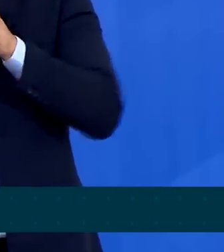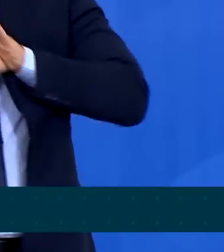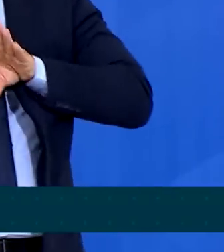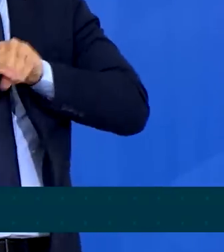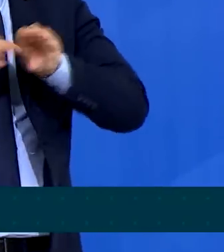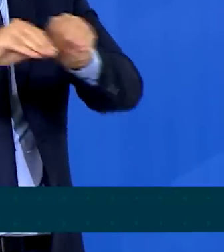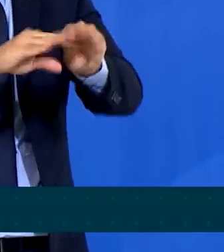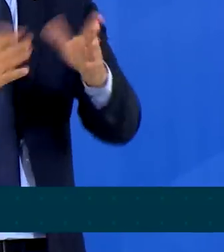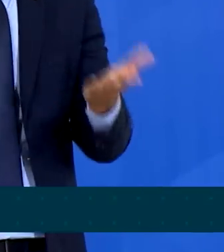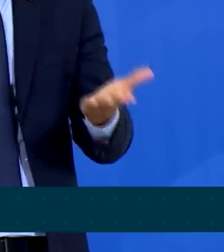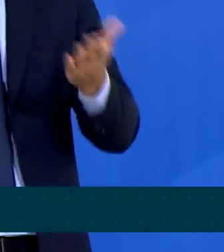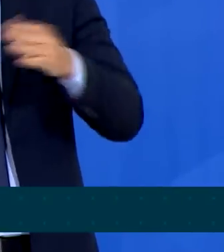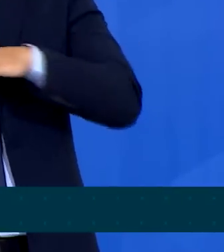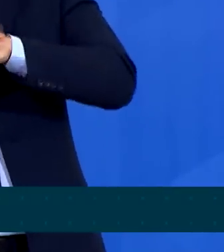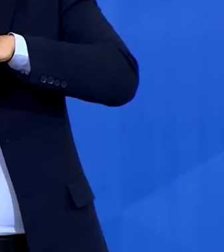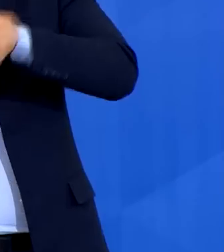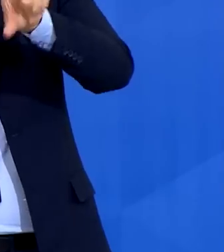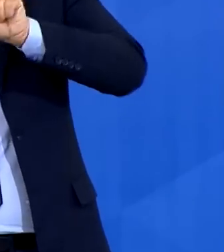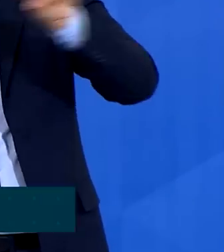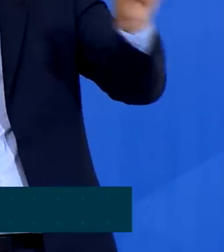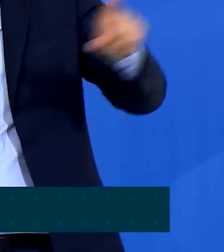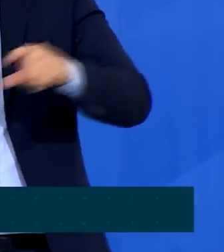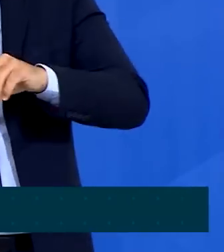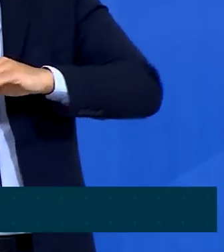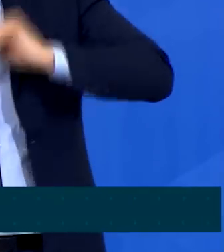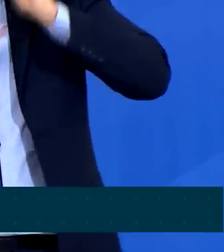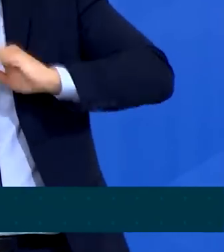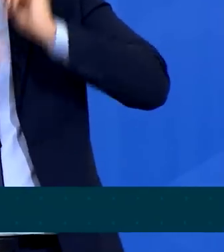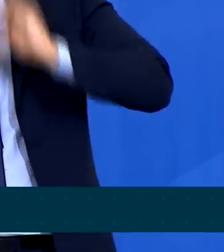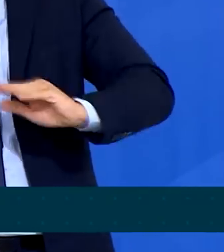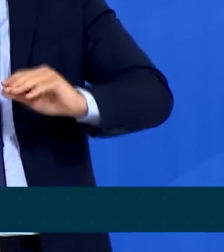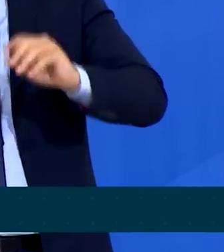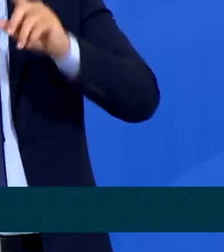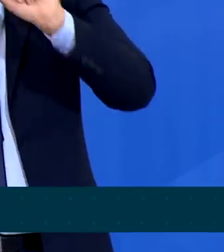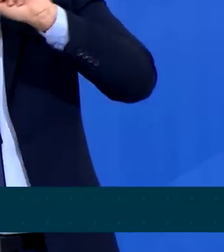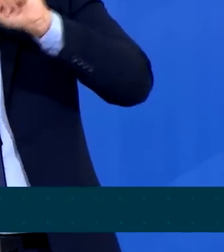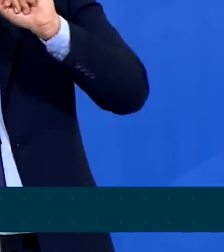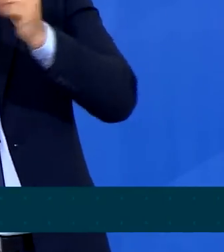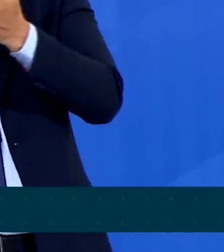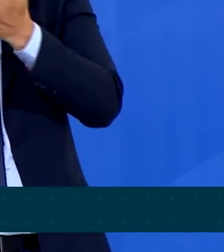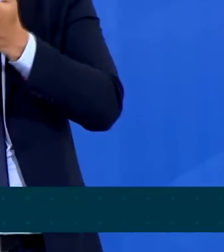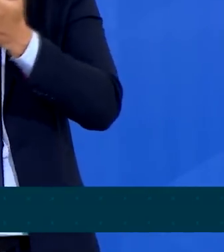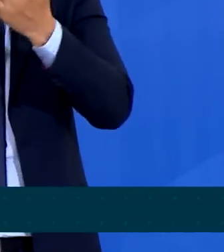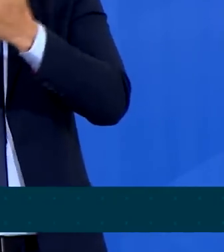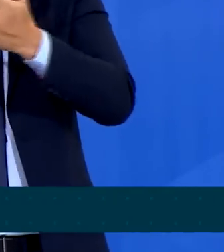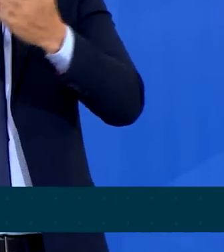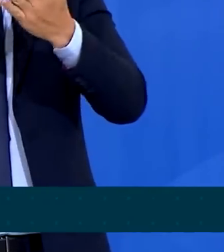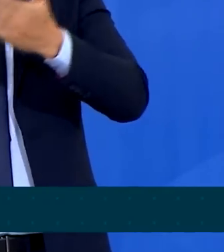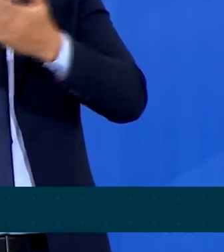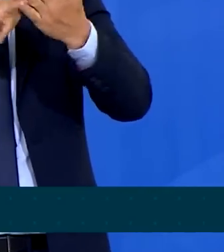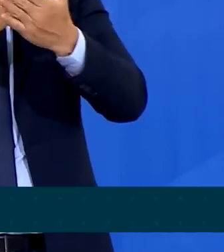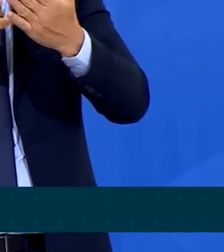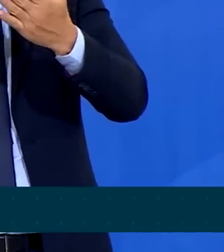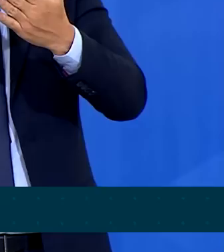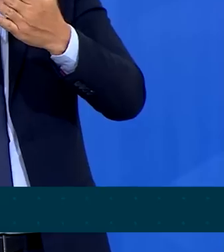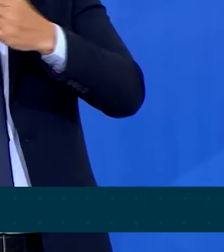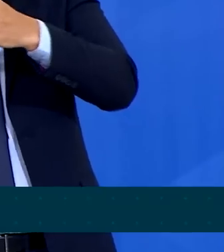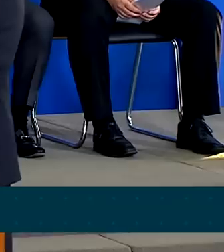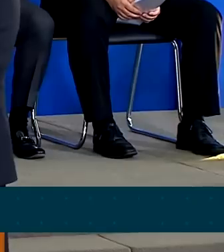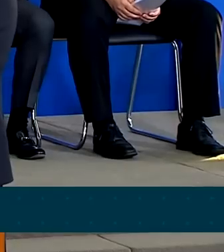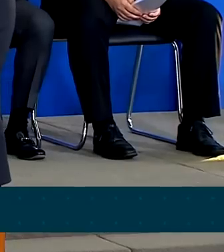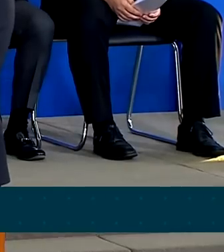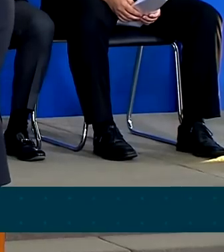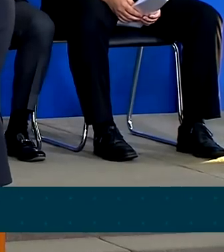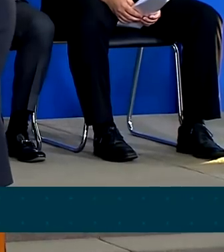Ele escolhe os profissionais habilitados para executar o projeto. Ele escolhe a planta e a forma de construção ou reforma de sua moradia.